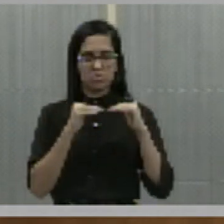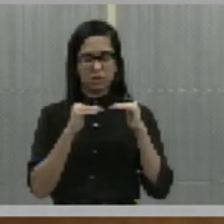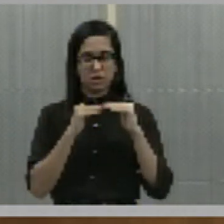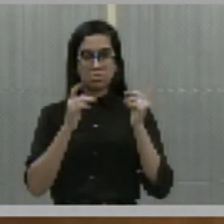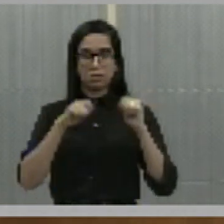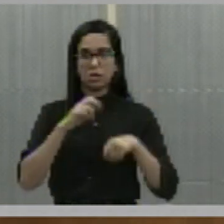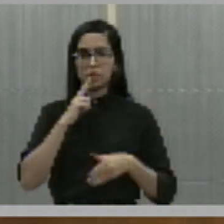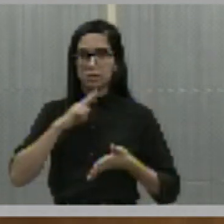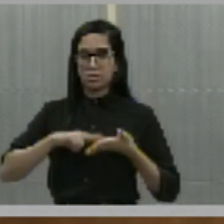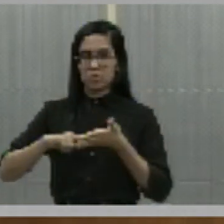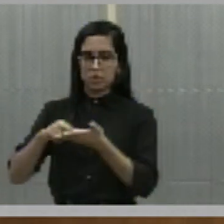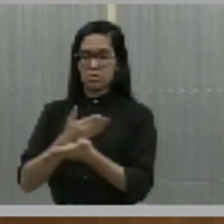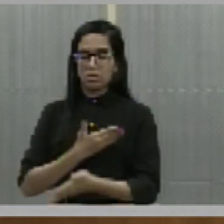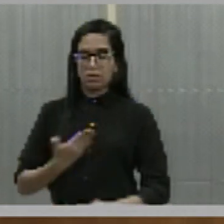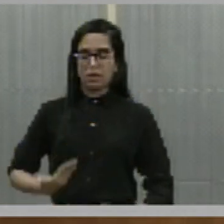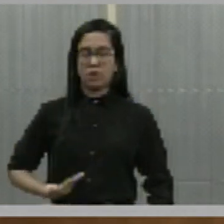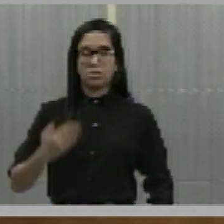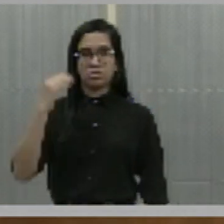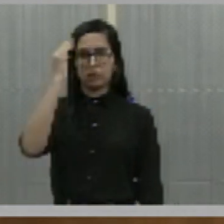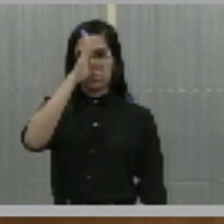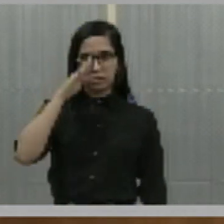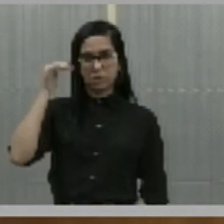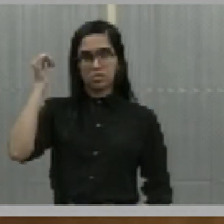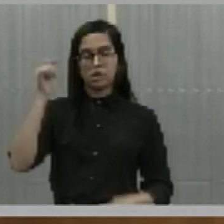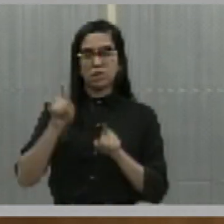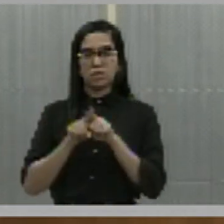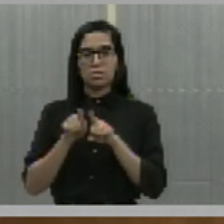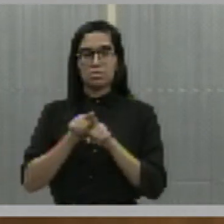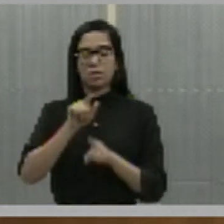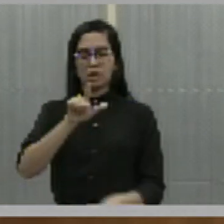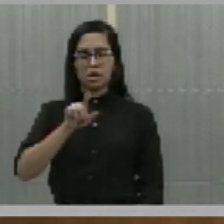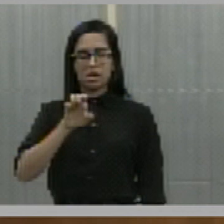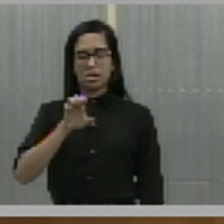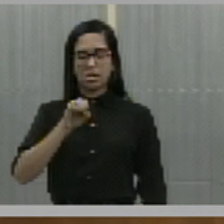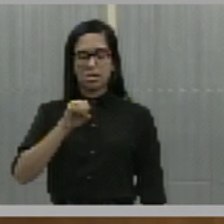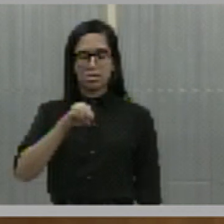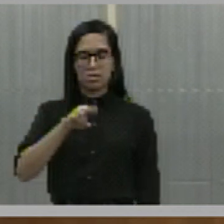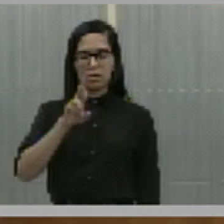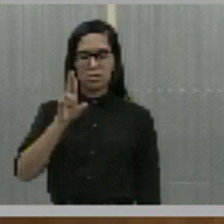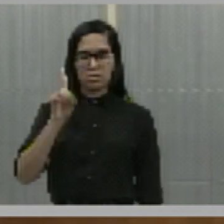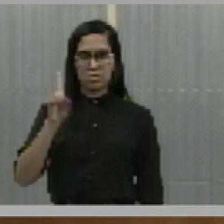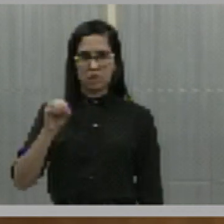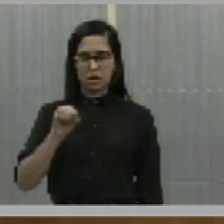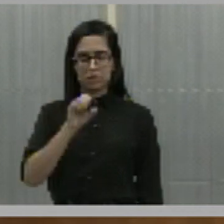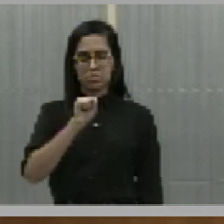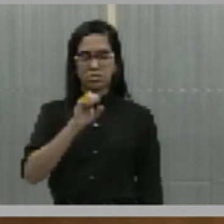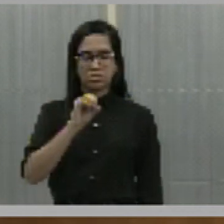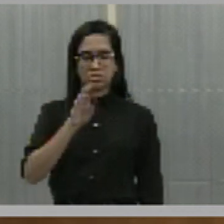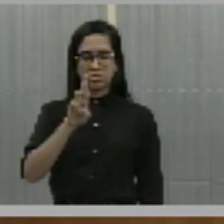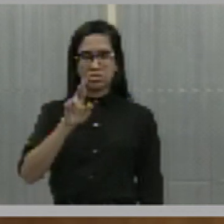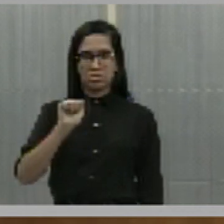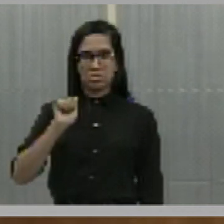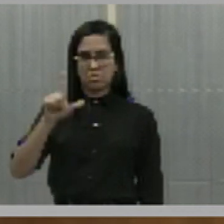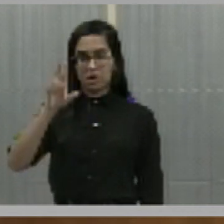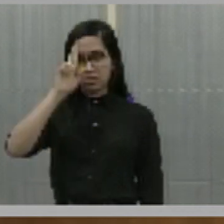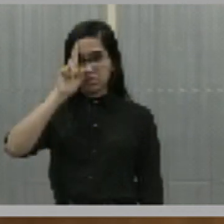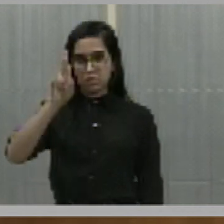governador do Estado, Rafael Fonteles, e ao senhor Leonardo Sobral, diretor-geral do DR,